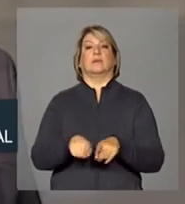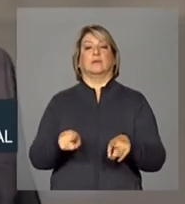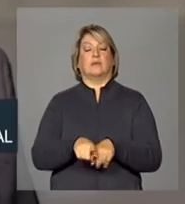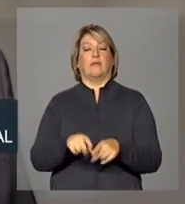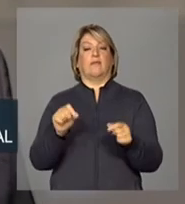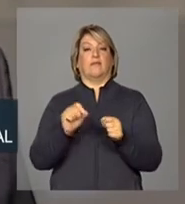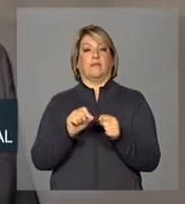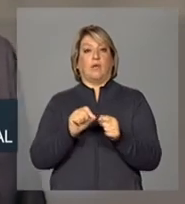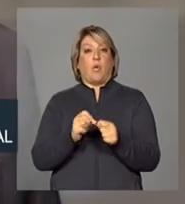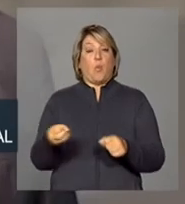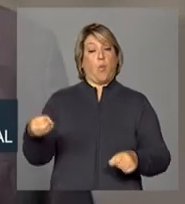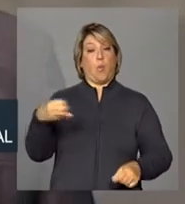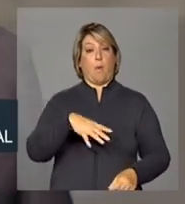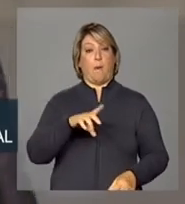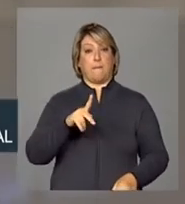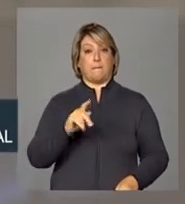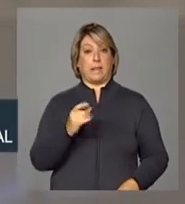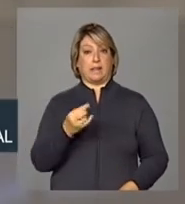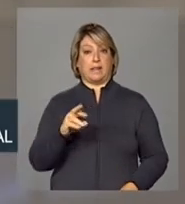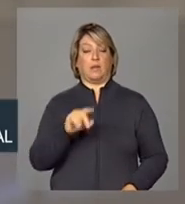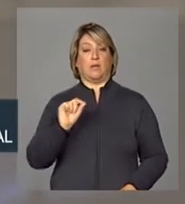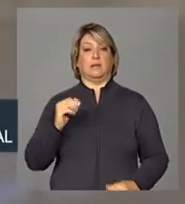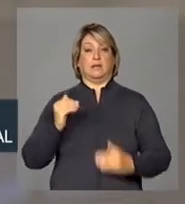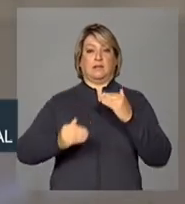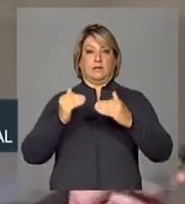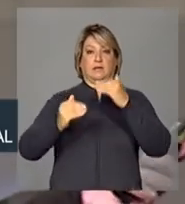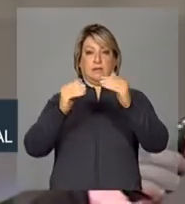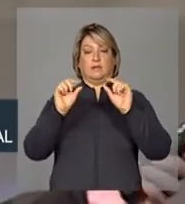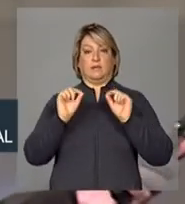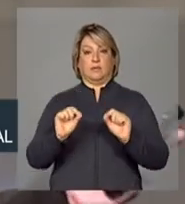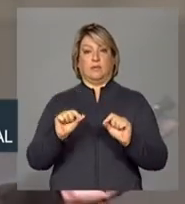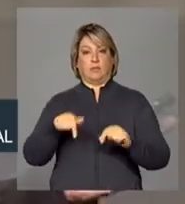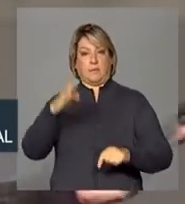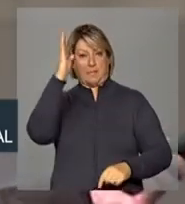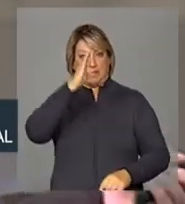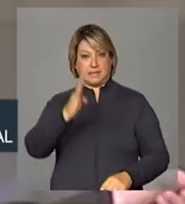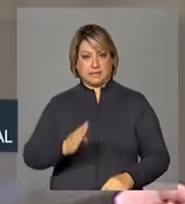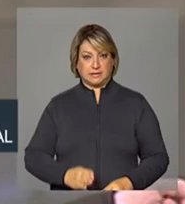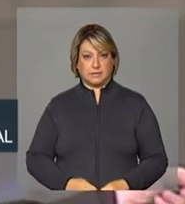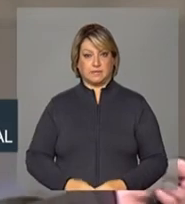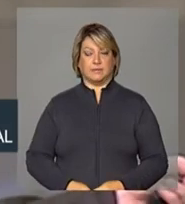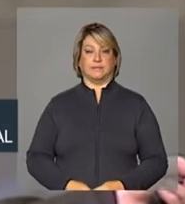de um novo padrão de desenvolvimento no Brasil.